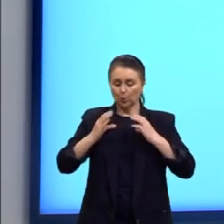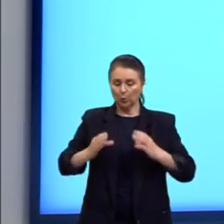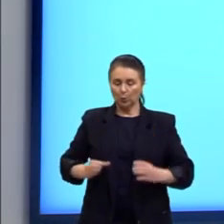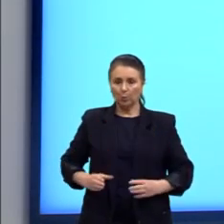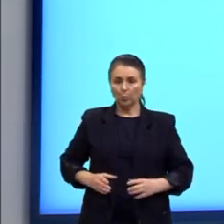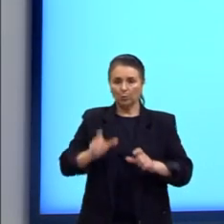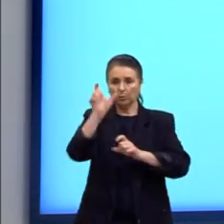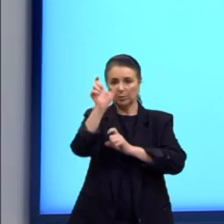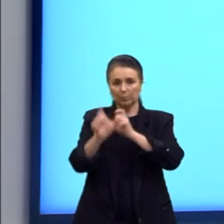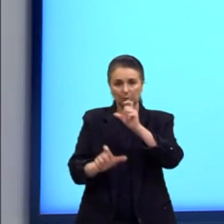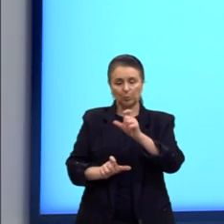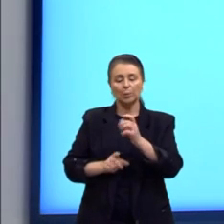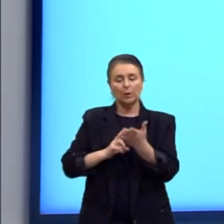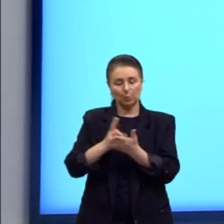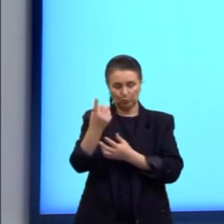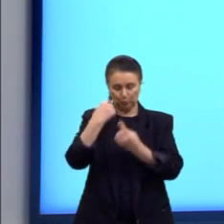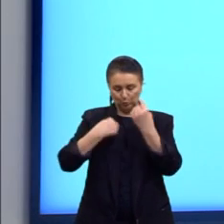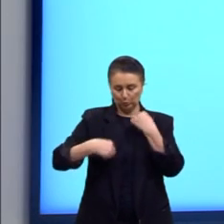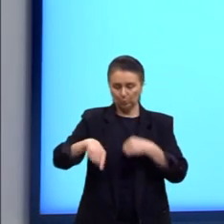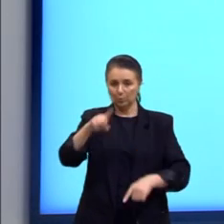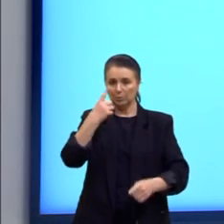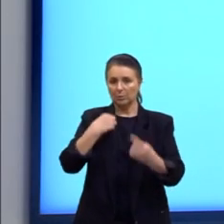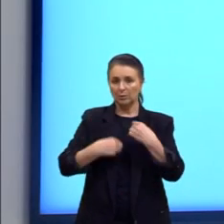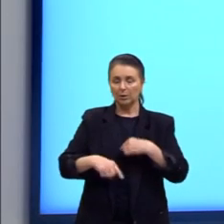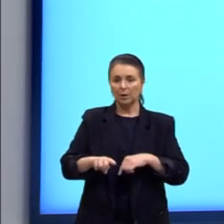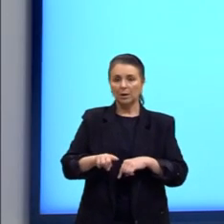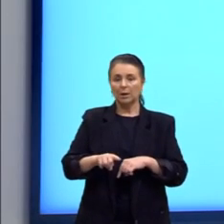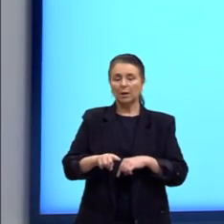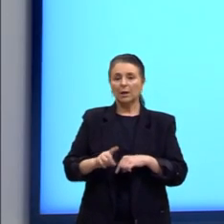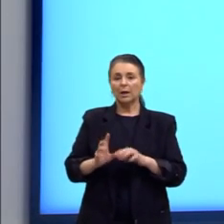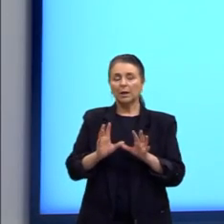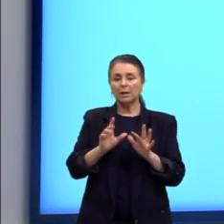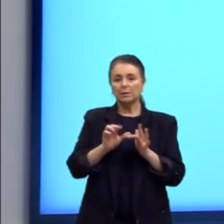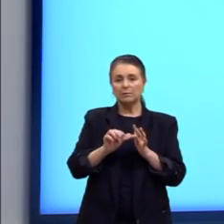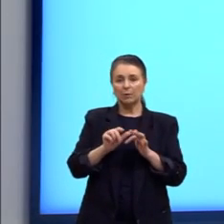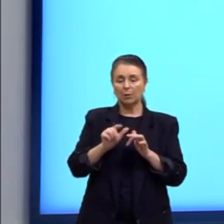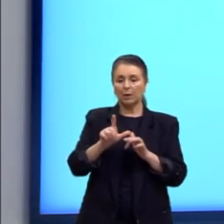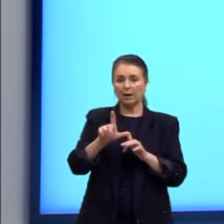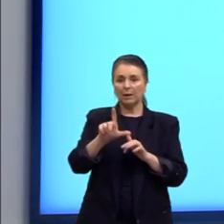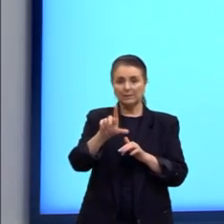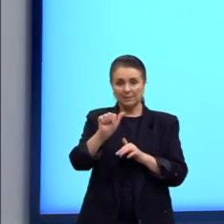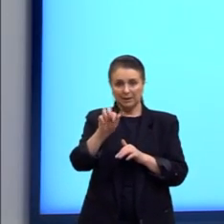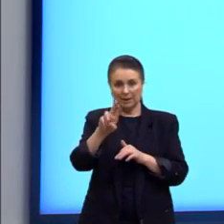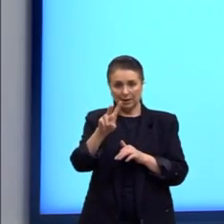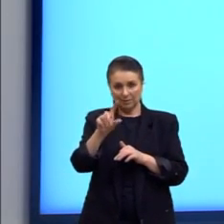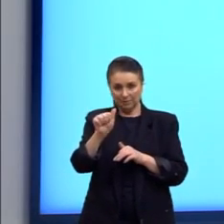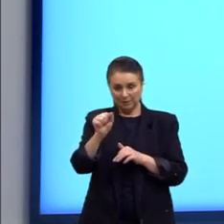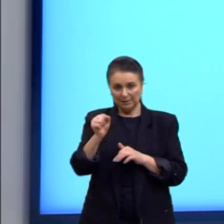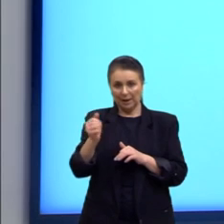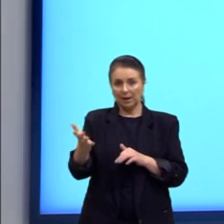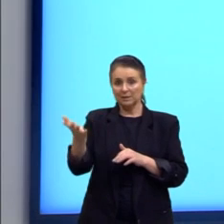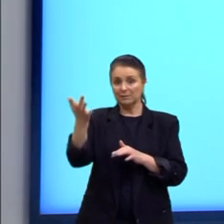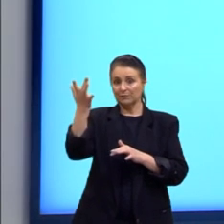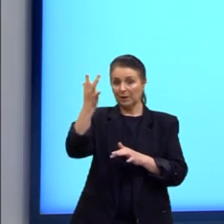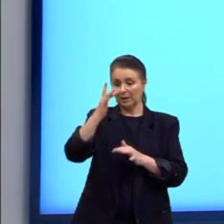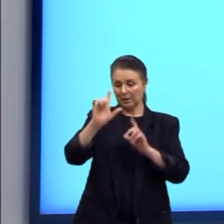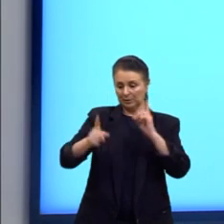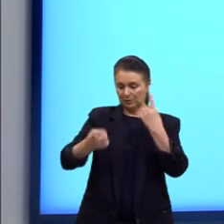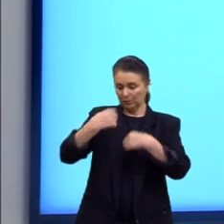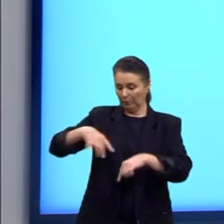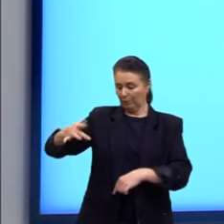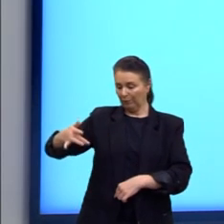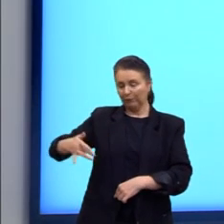ficarem na circulação sanguínea, então, eles vão migrar, essas larvas migram para o fígado, onde ficam